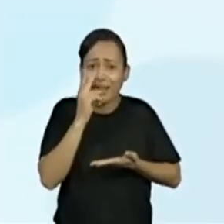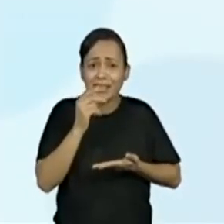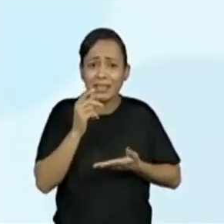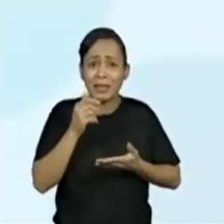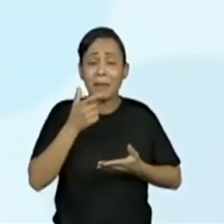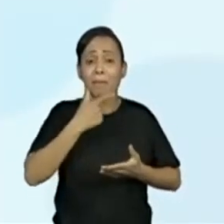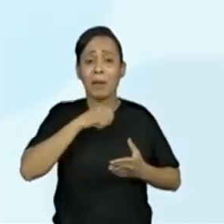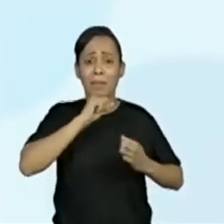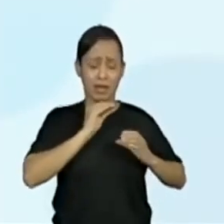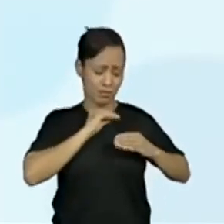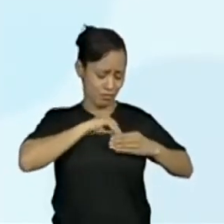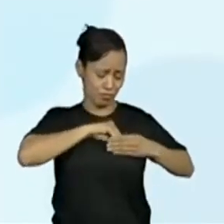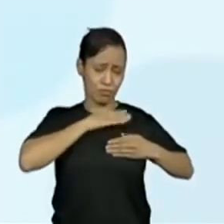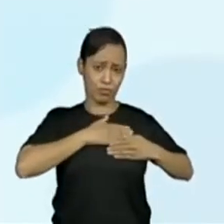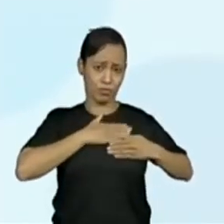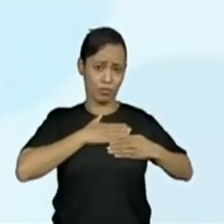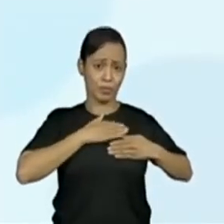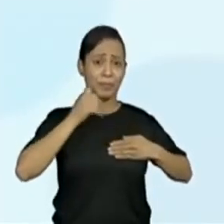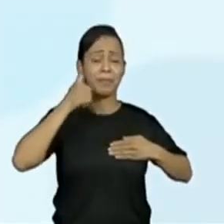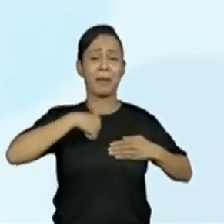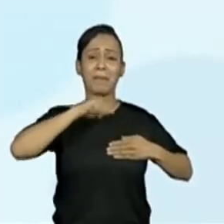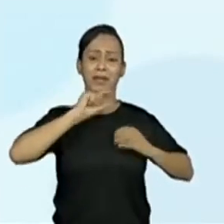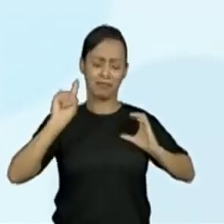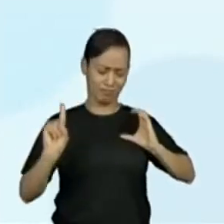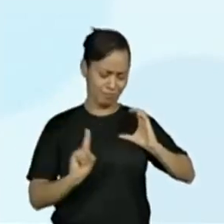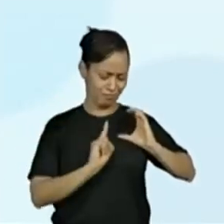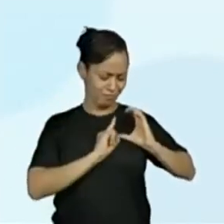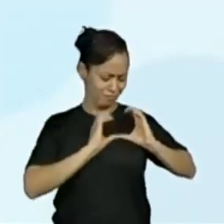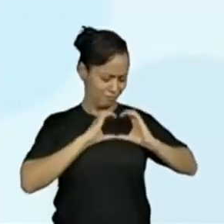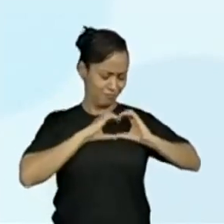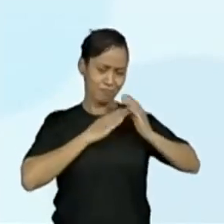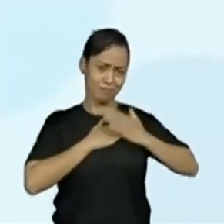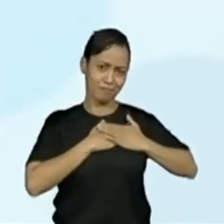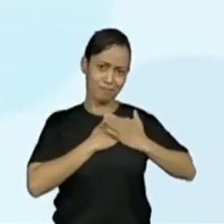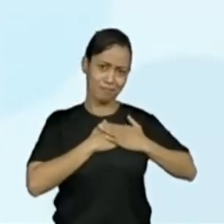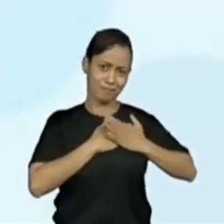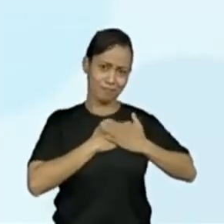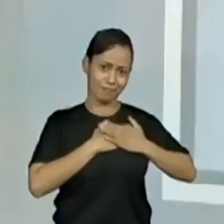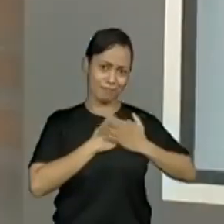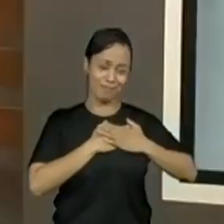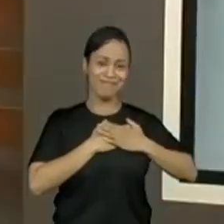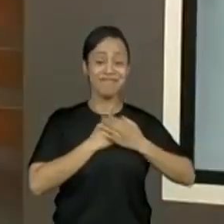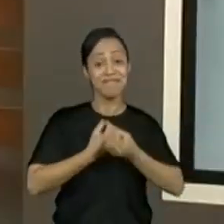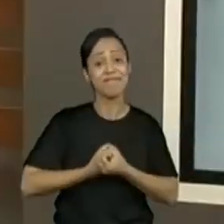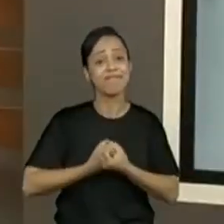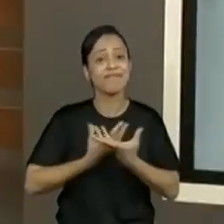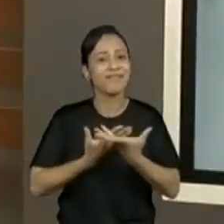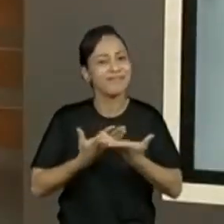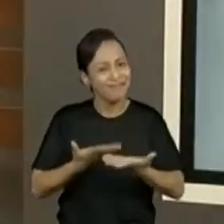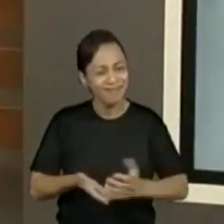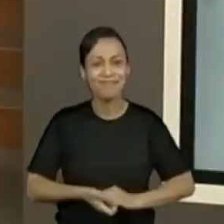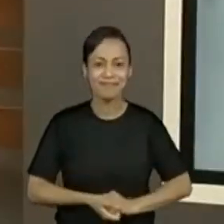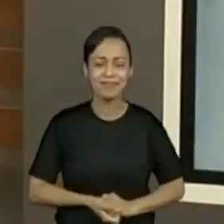o papai no bolso e mamãe no coração. Então a nossa personagem sempre vai representar vocês aqui.